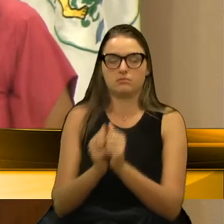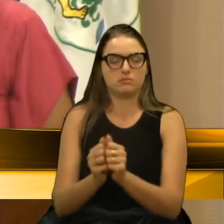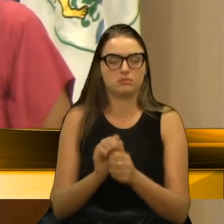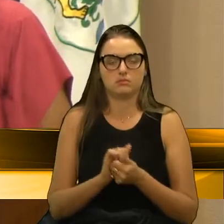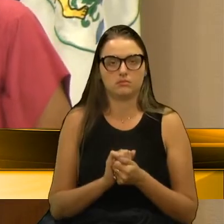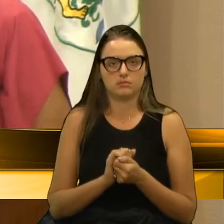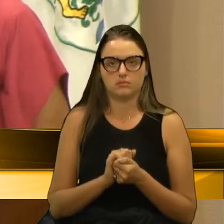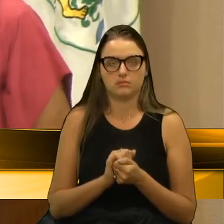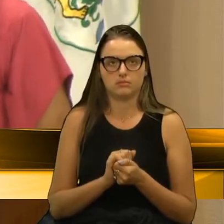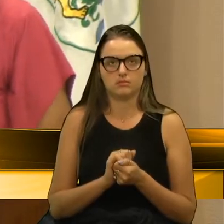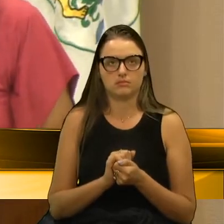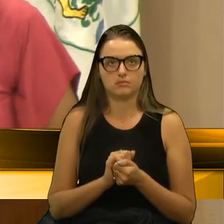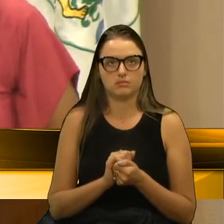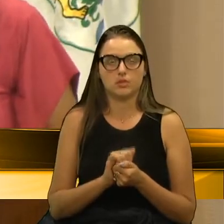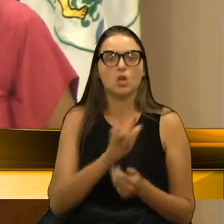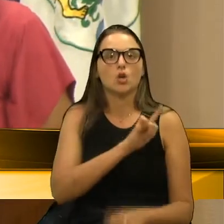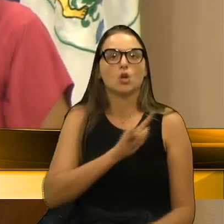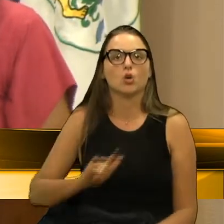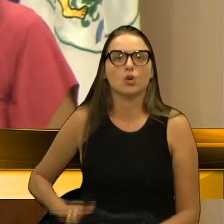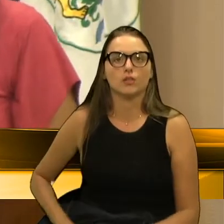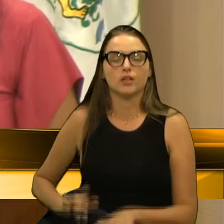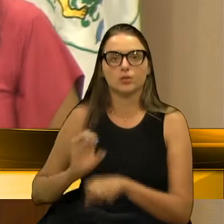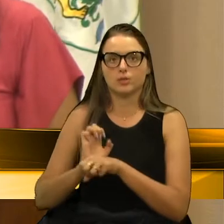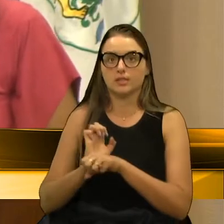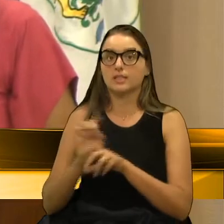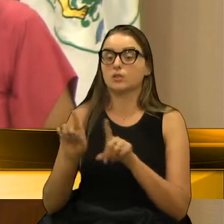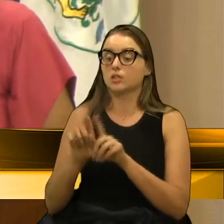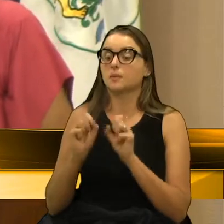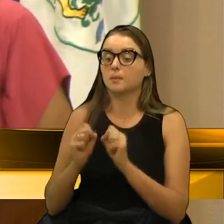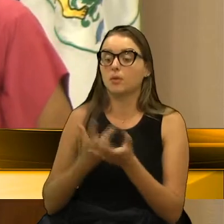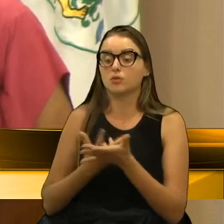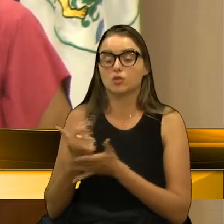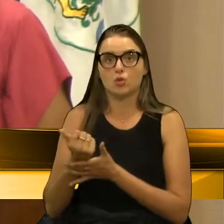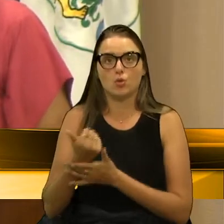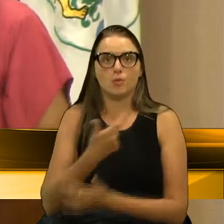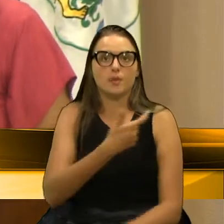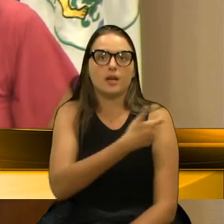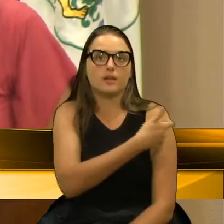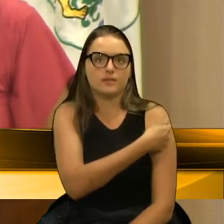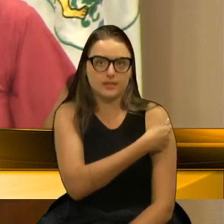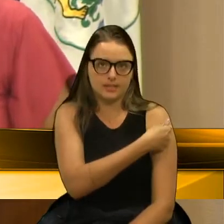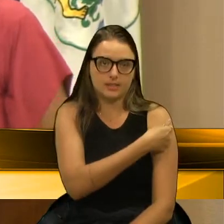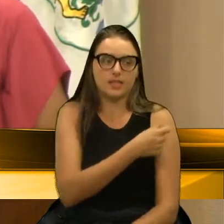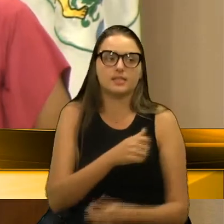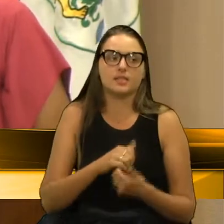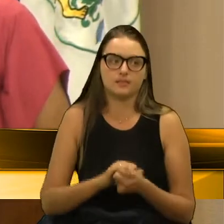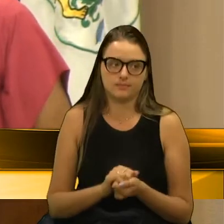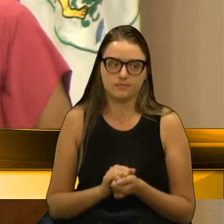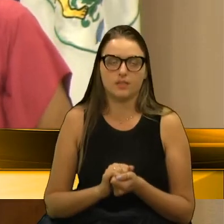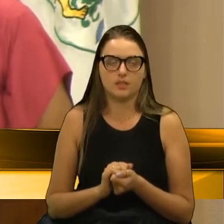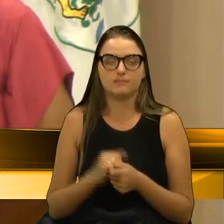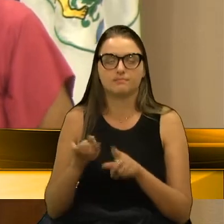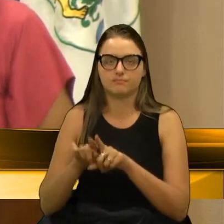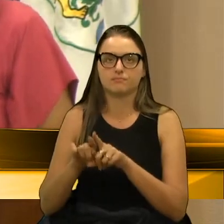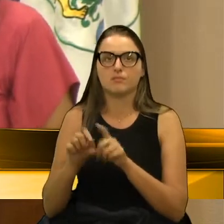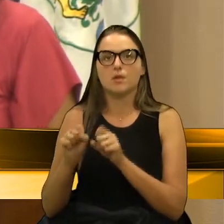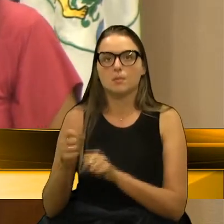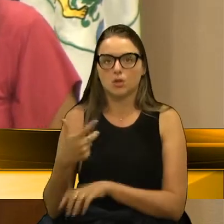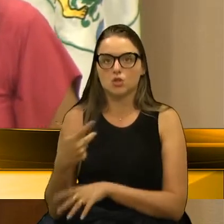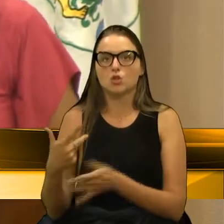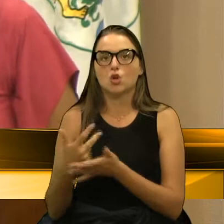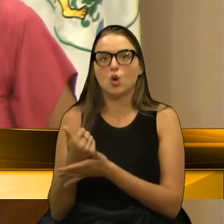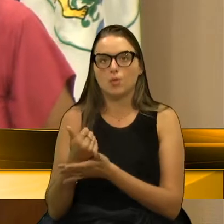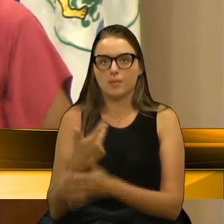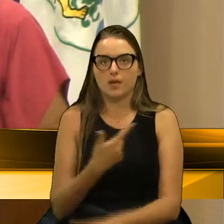vacinas. O governo do Estado também pode comprar vacinas e o governo municipal também pode comprar vacinas. E pode fazer